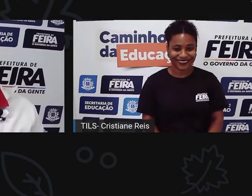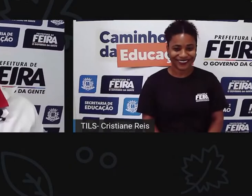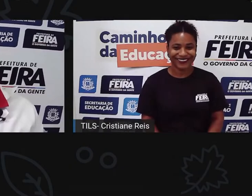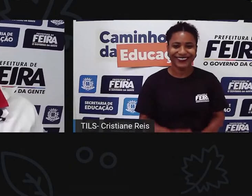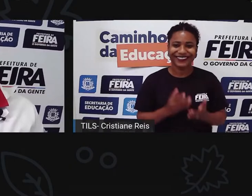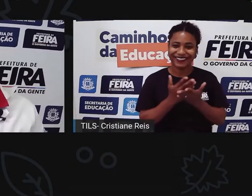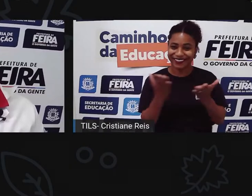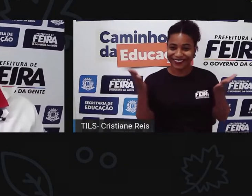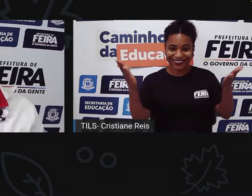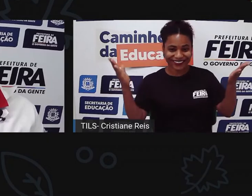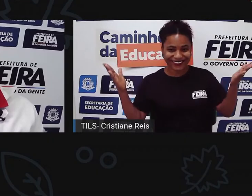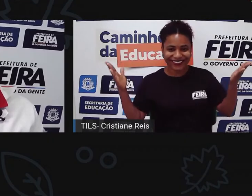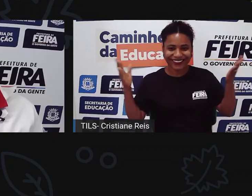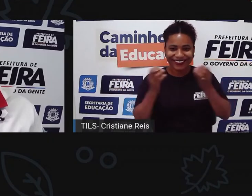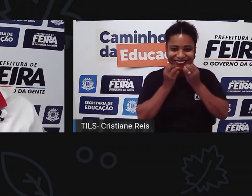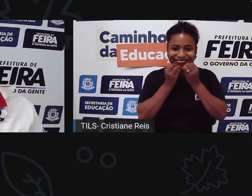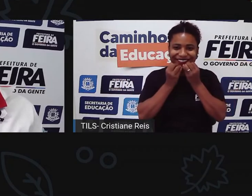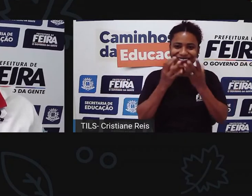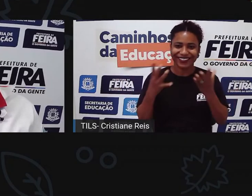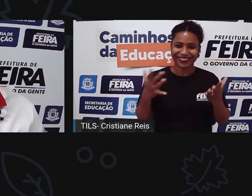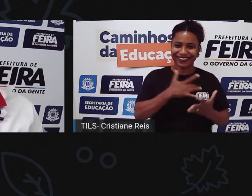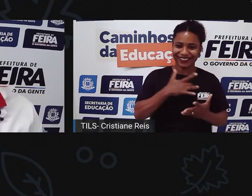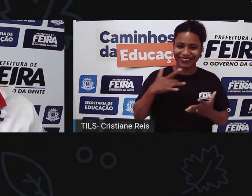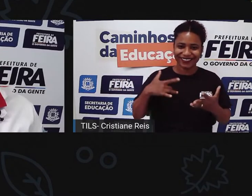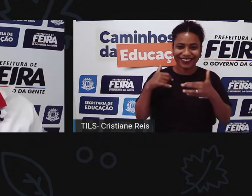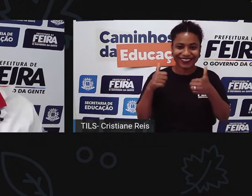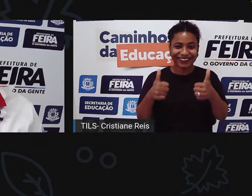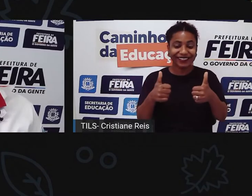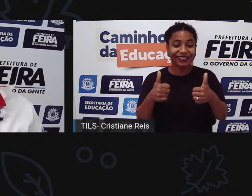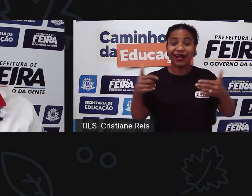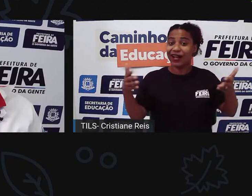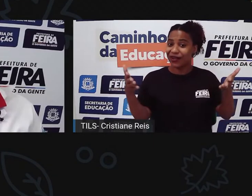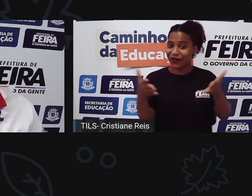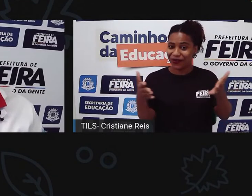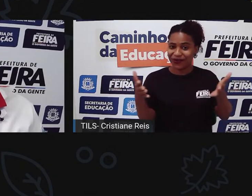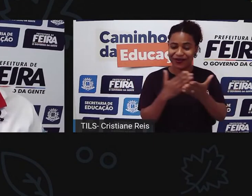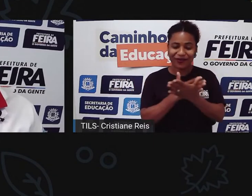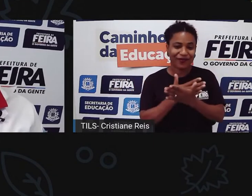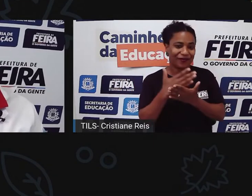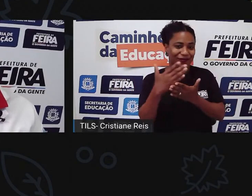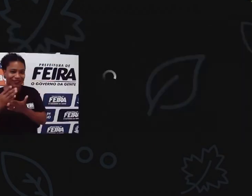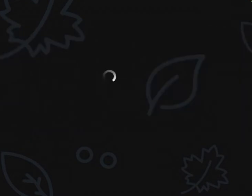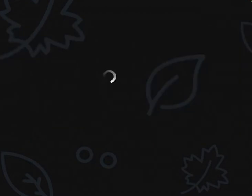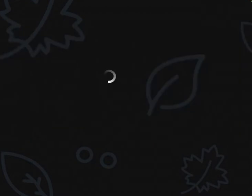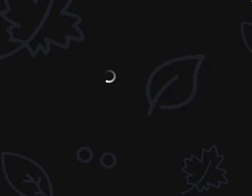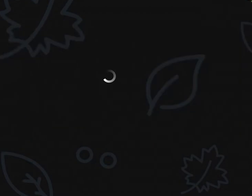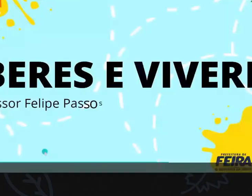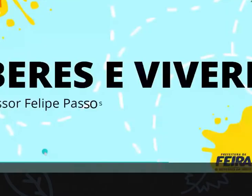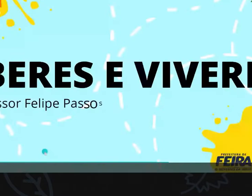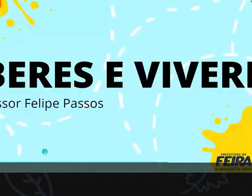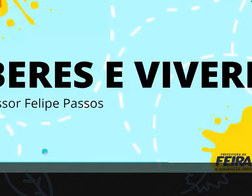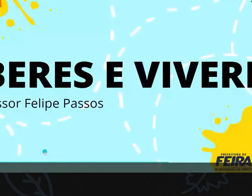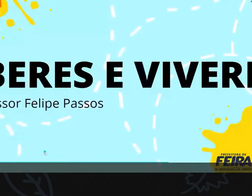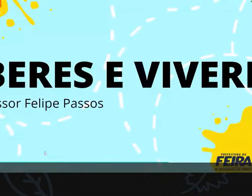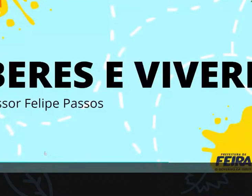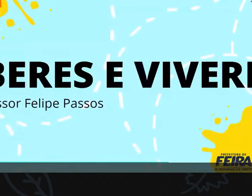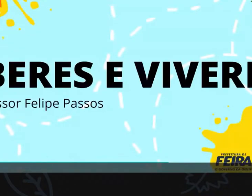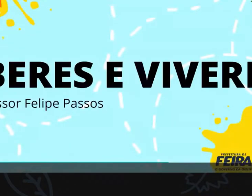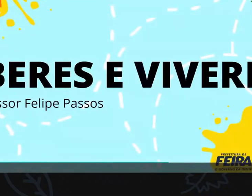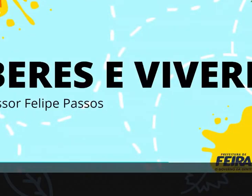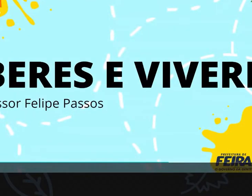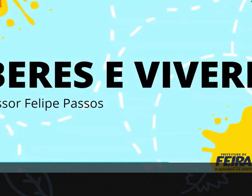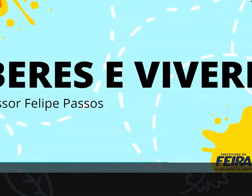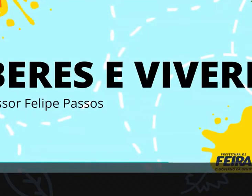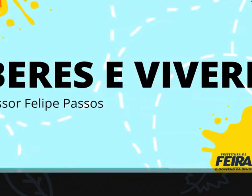Fala galera, tudo bem com vocês? Estamos começando aqui mais um momento Saberes e Viveres. Meu nome é Felipe